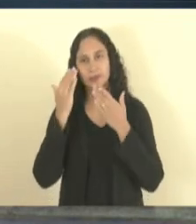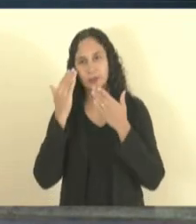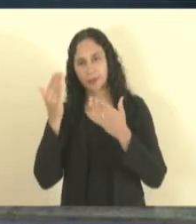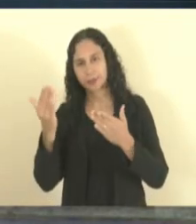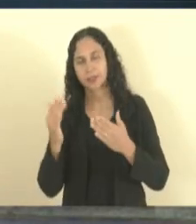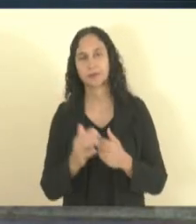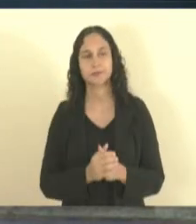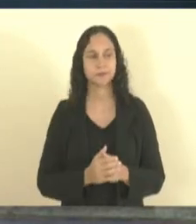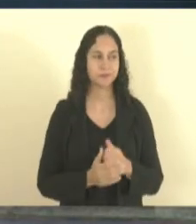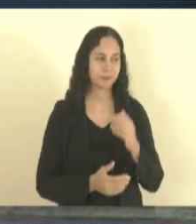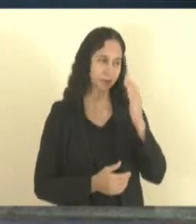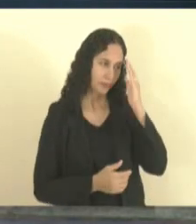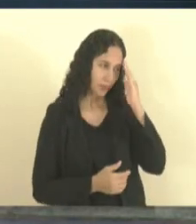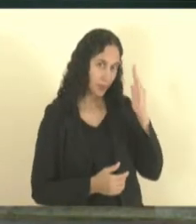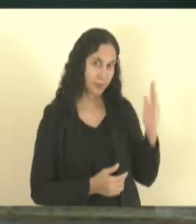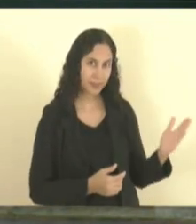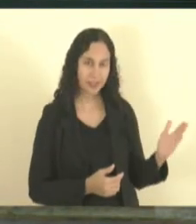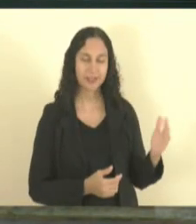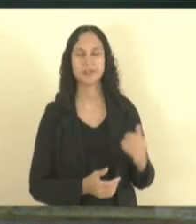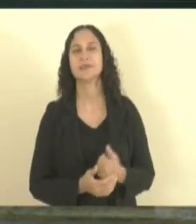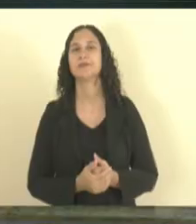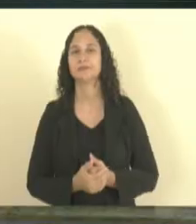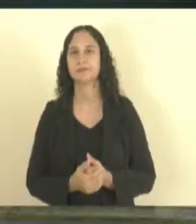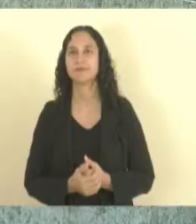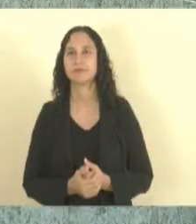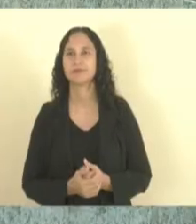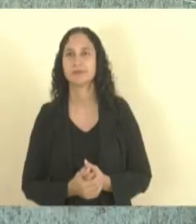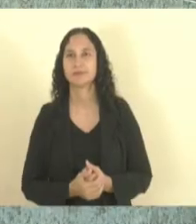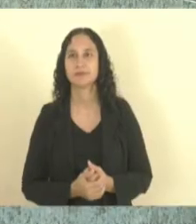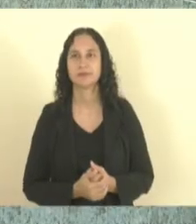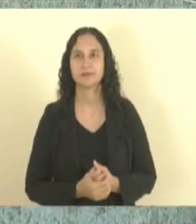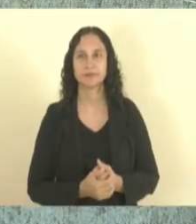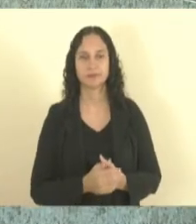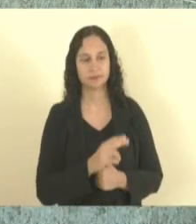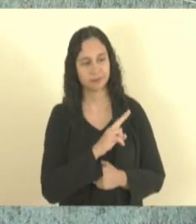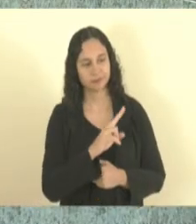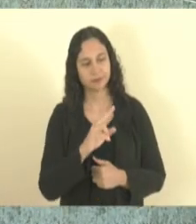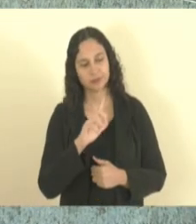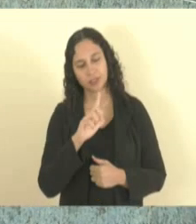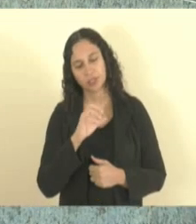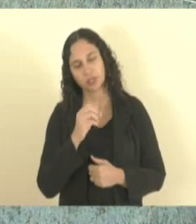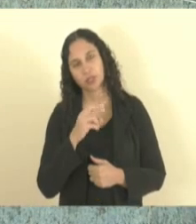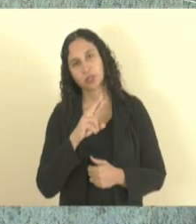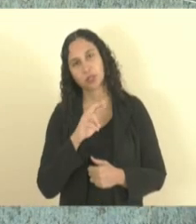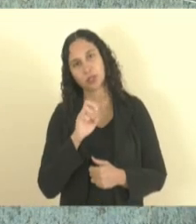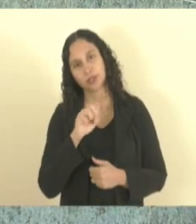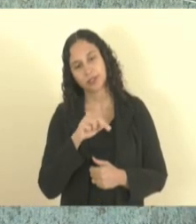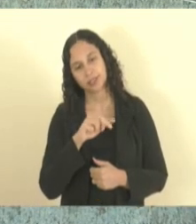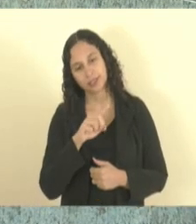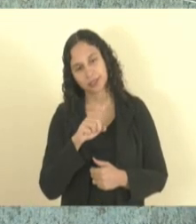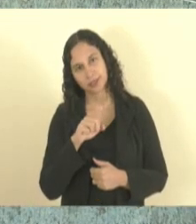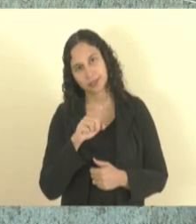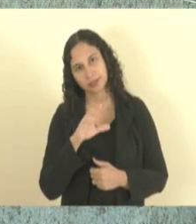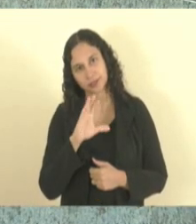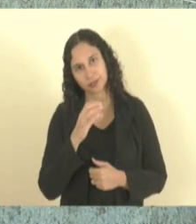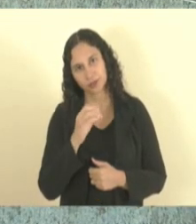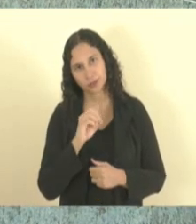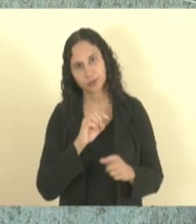obrigado doutor lorenzo uma alegria enorme mais uma vez receber aqui